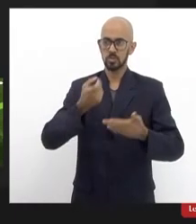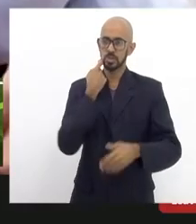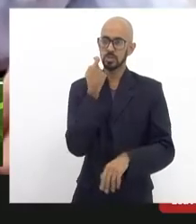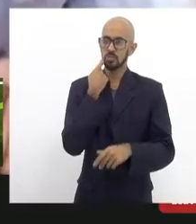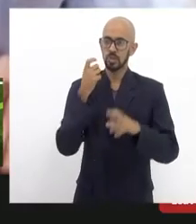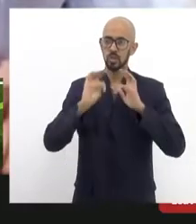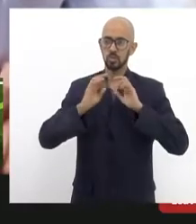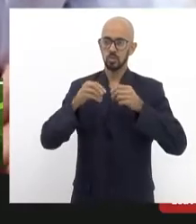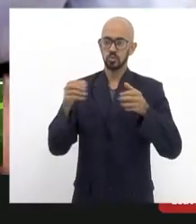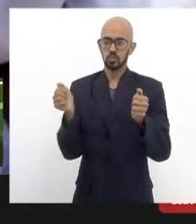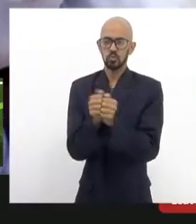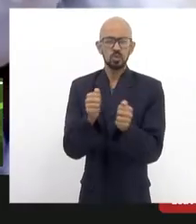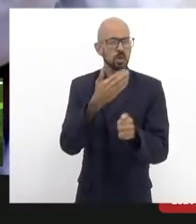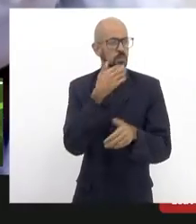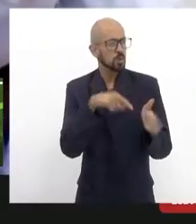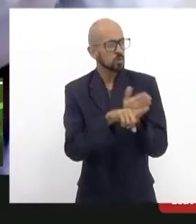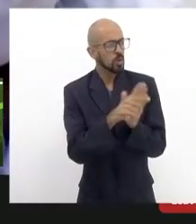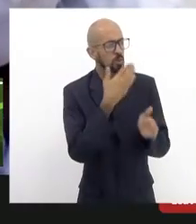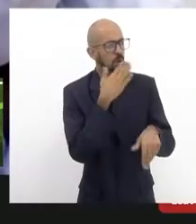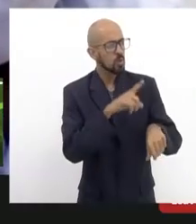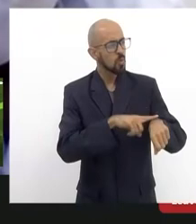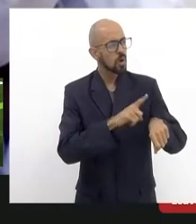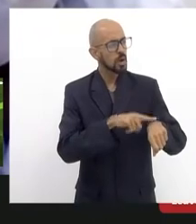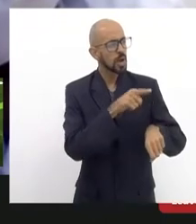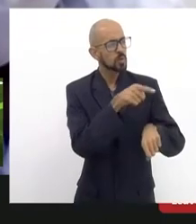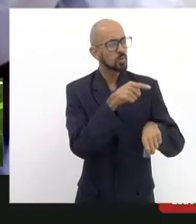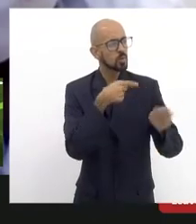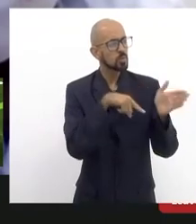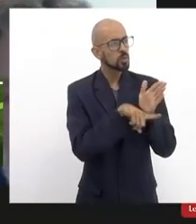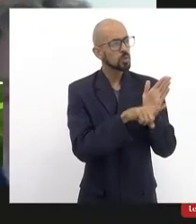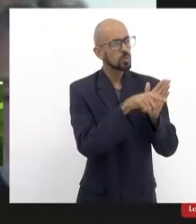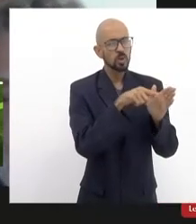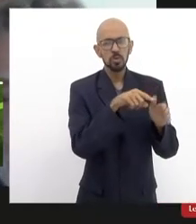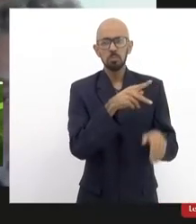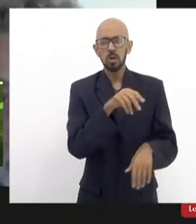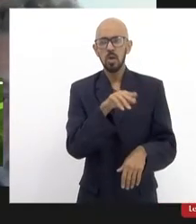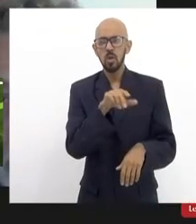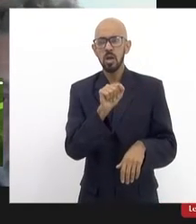qual o horário em Vaniza Saad